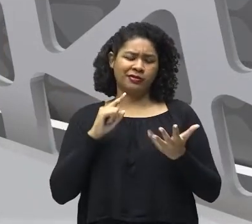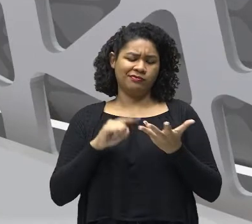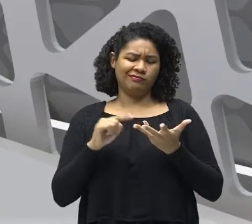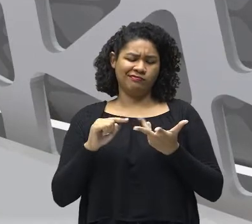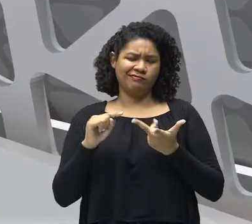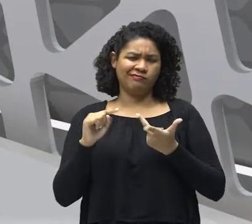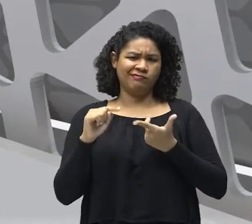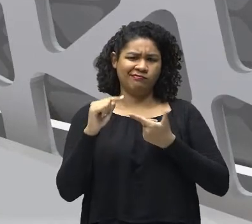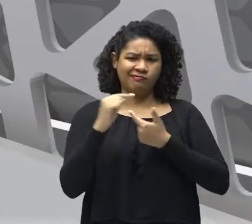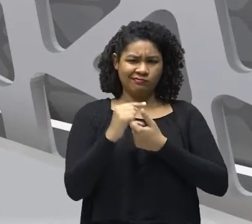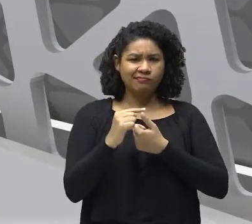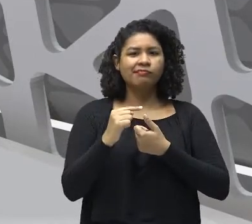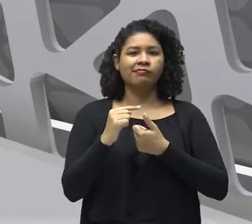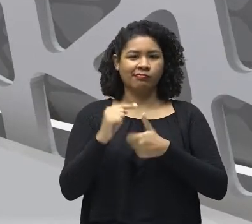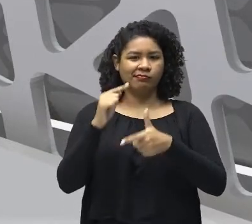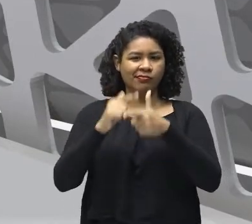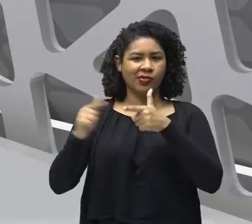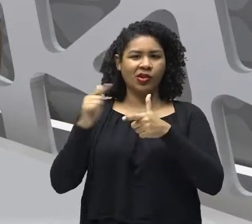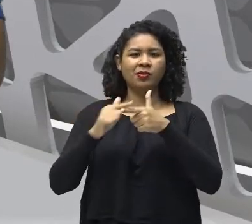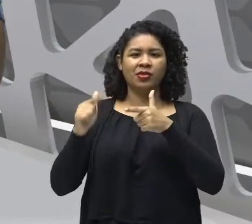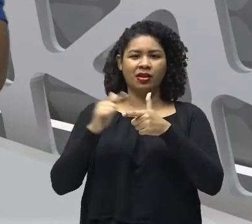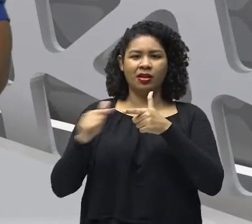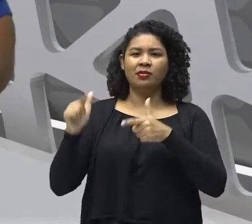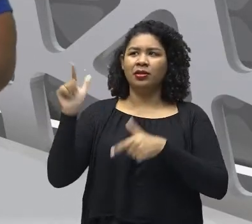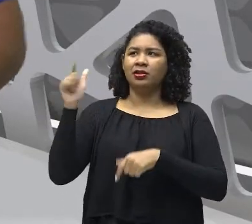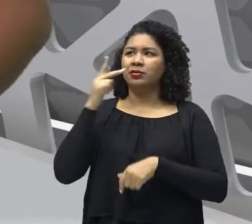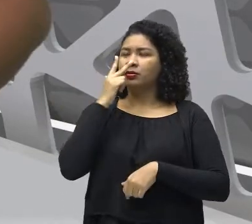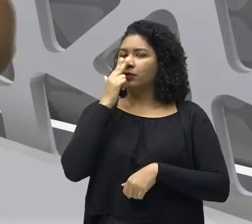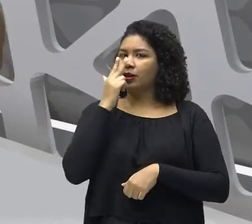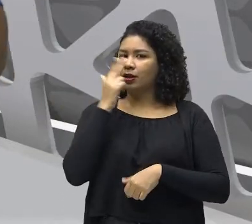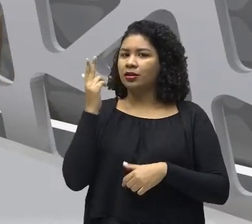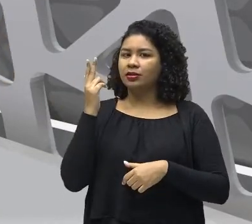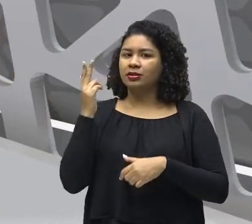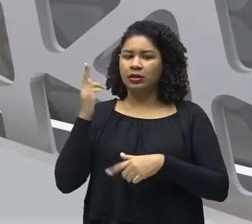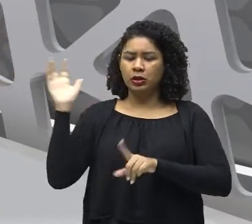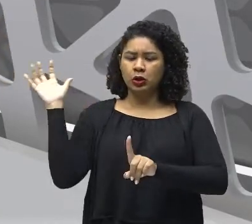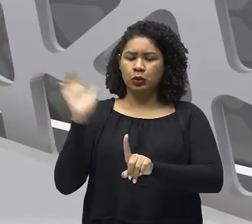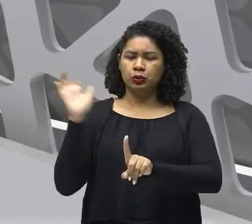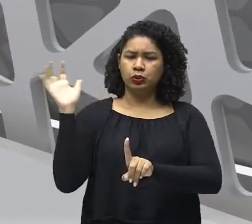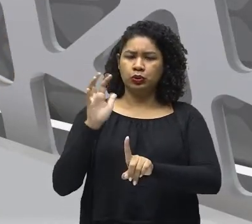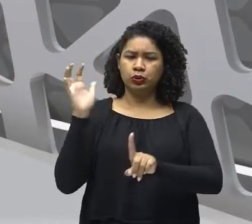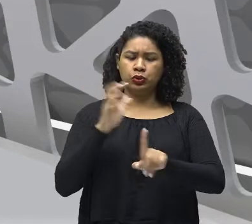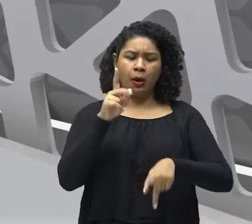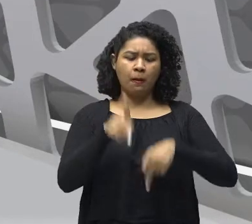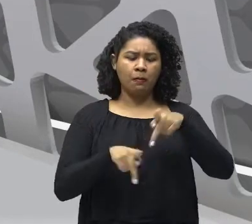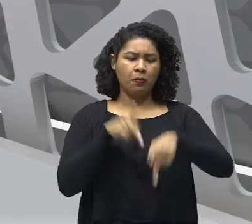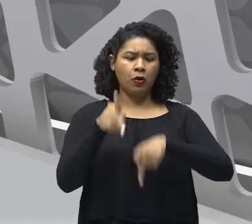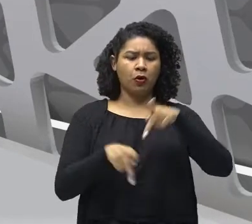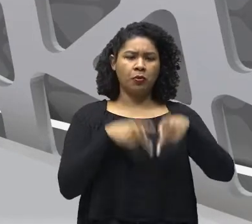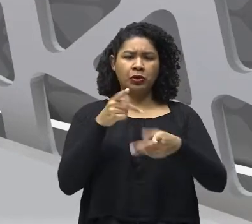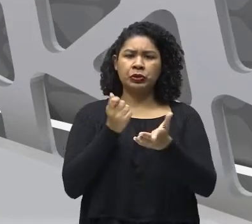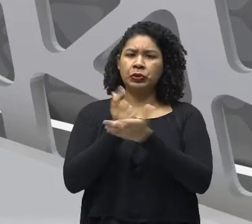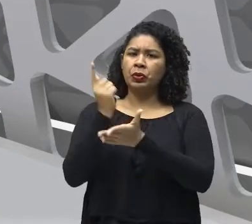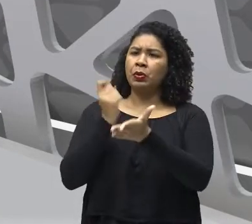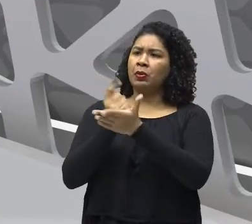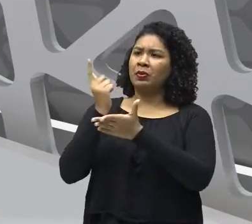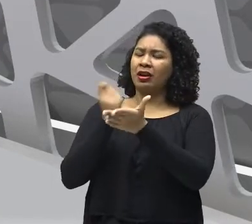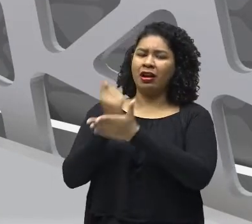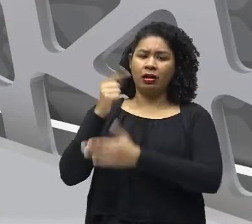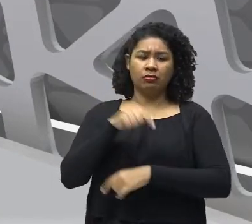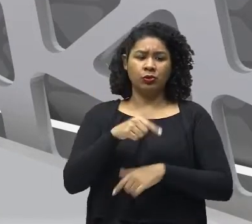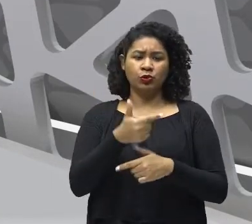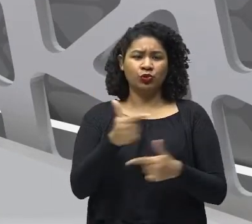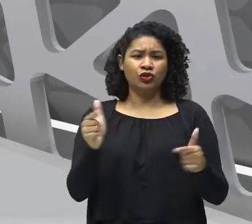fazer, de compelir com que seus fiéis acabassem comprando as indulgências, que acabassem contribuindo até com o que não tinham,